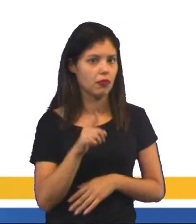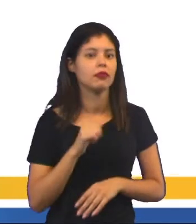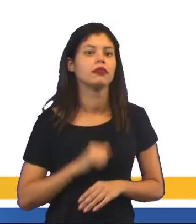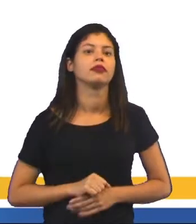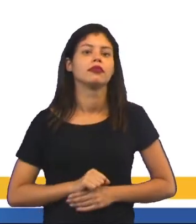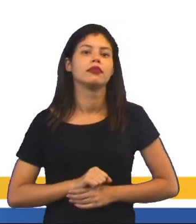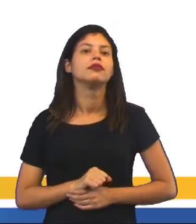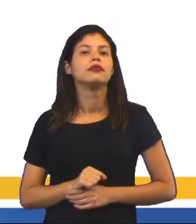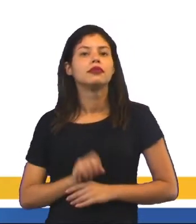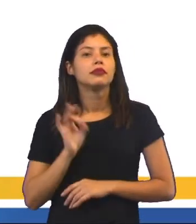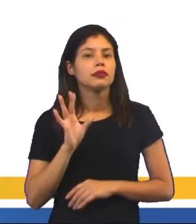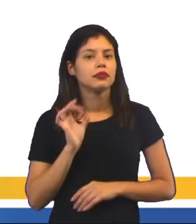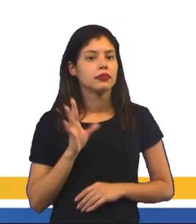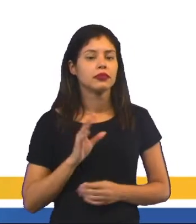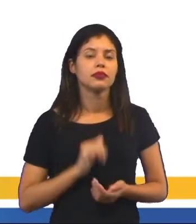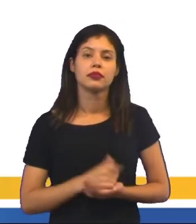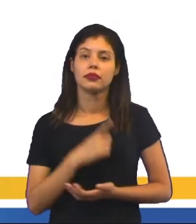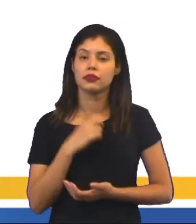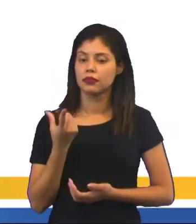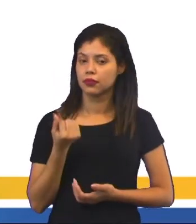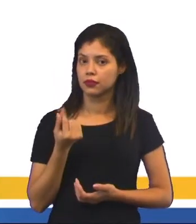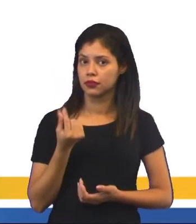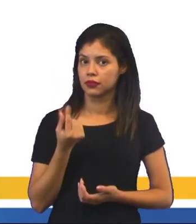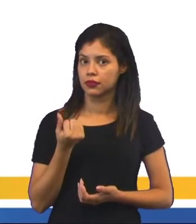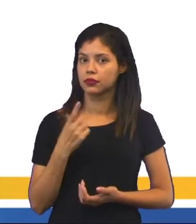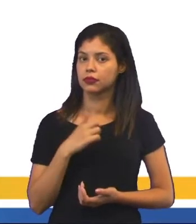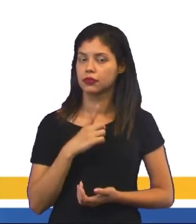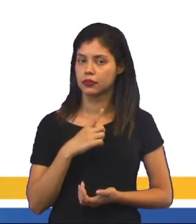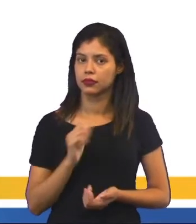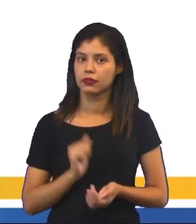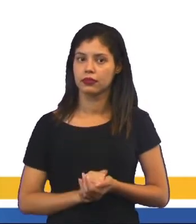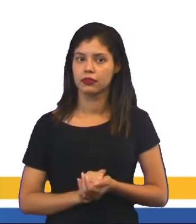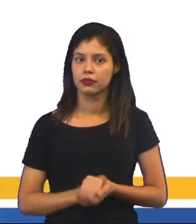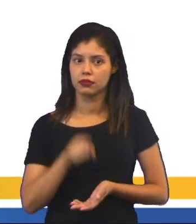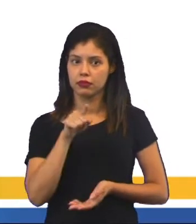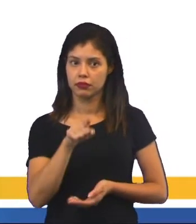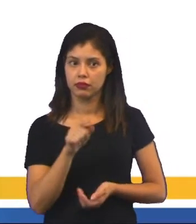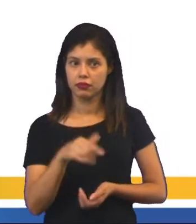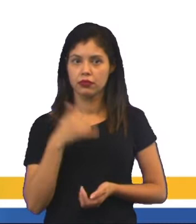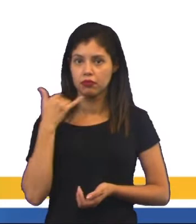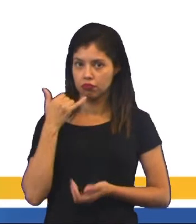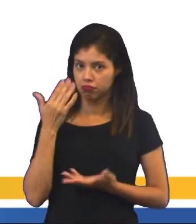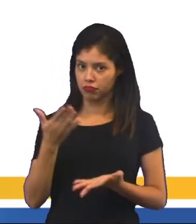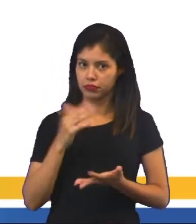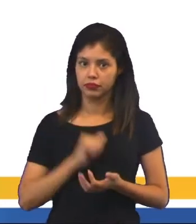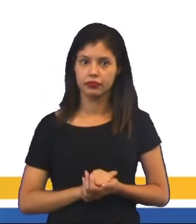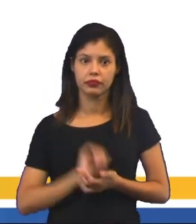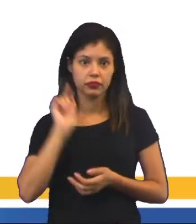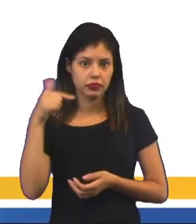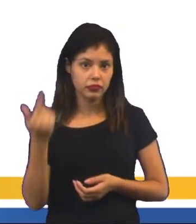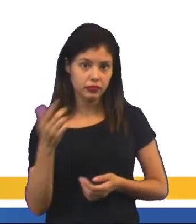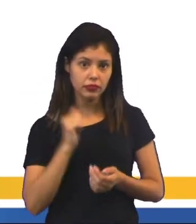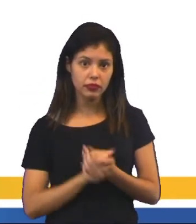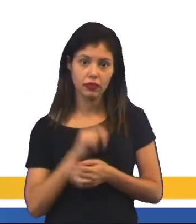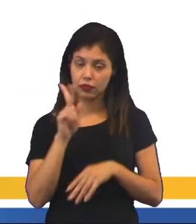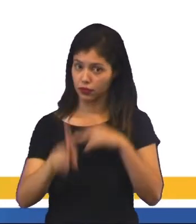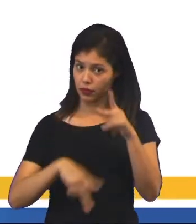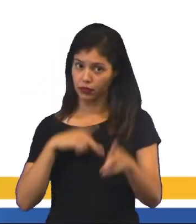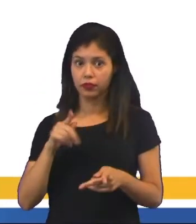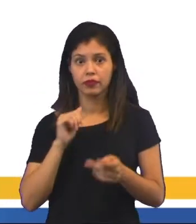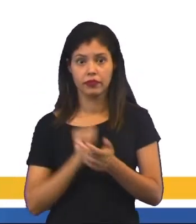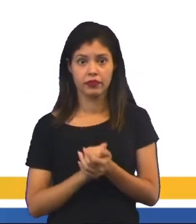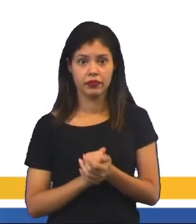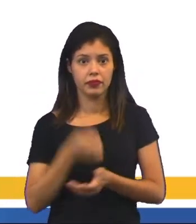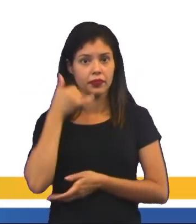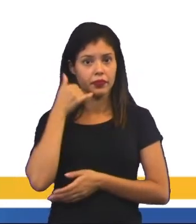nome, amigo. Isso aí era só para quem tinha dinheiro de possuir um tipo de aparelho desse. Depois, popularizando-se, vem